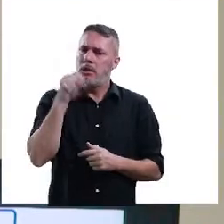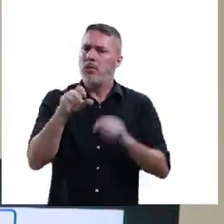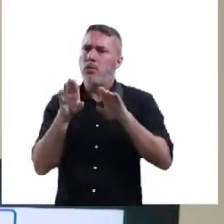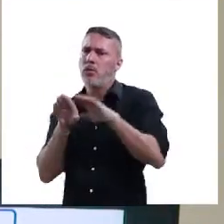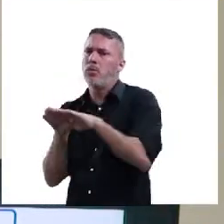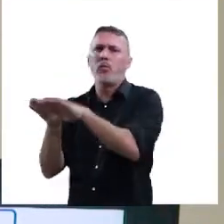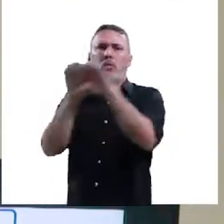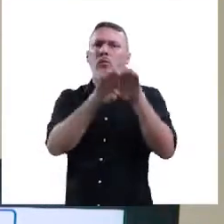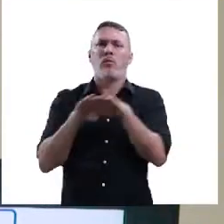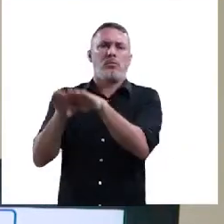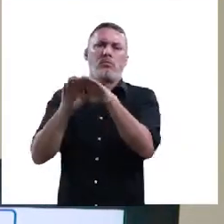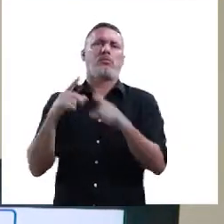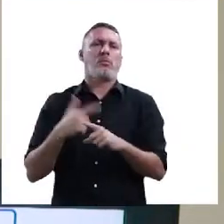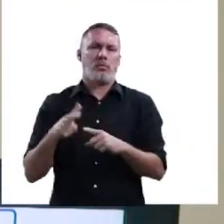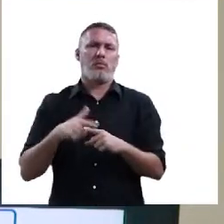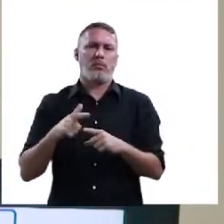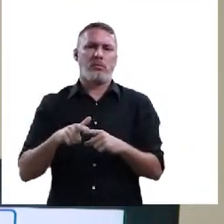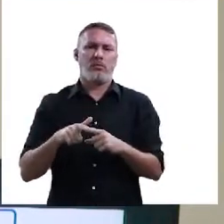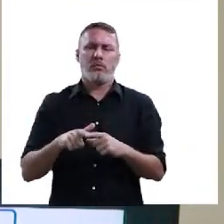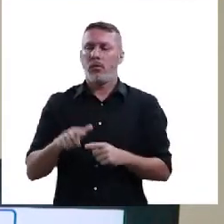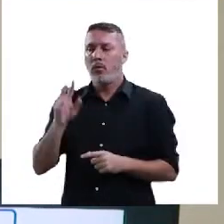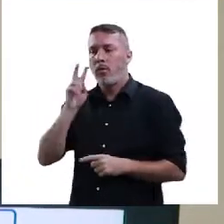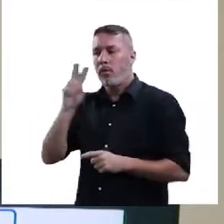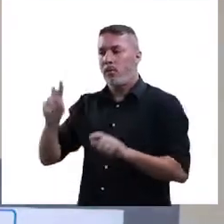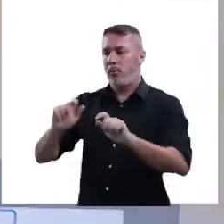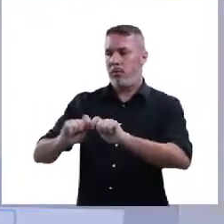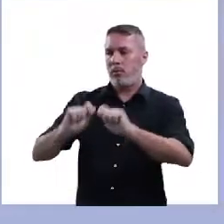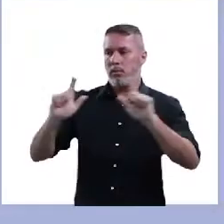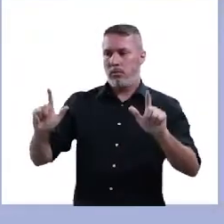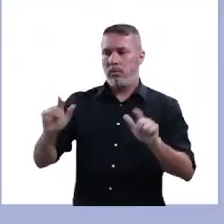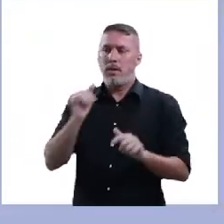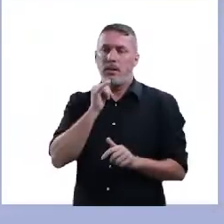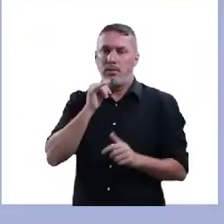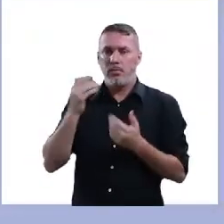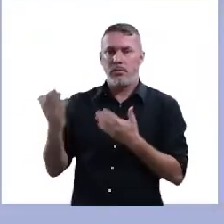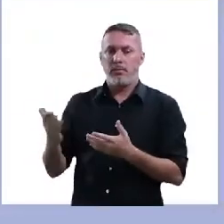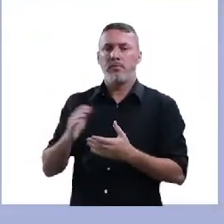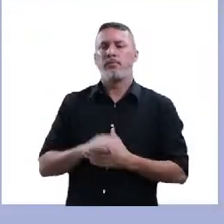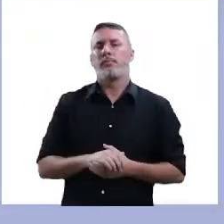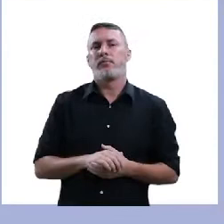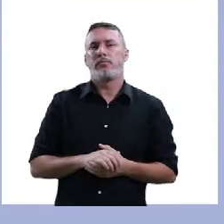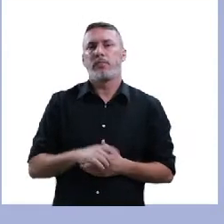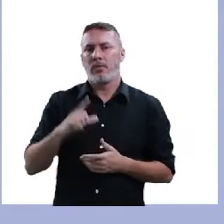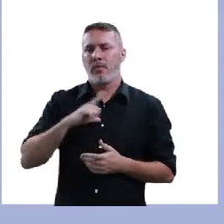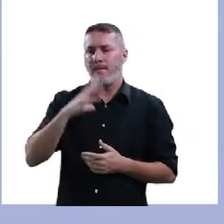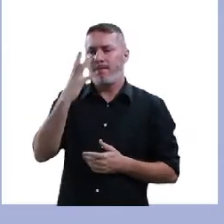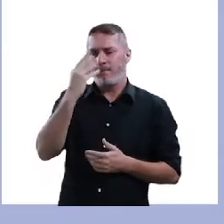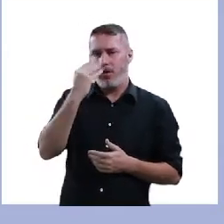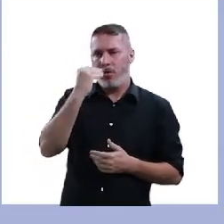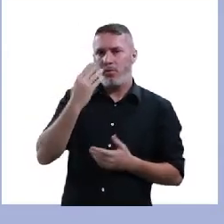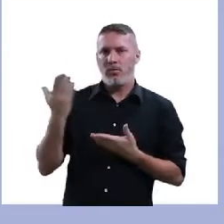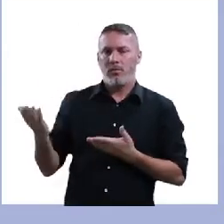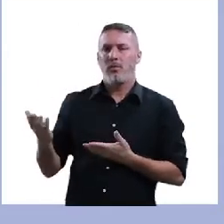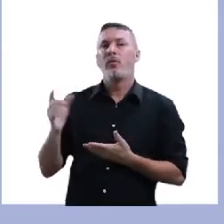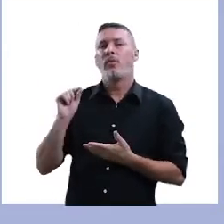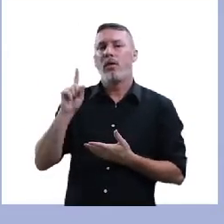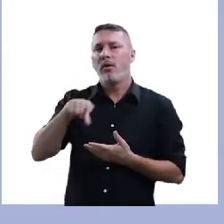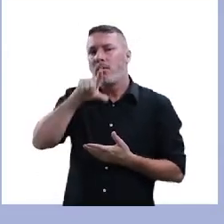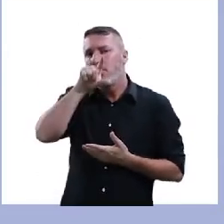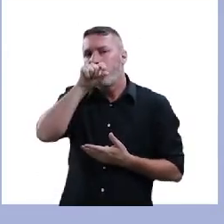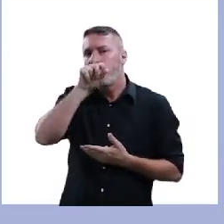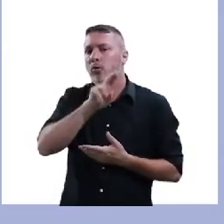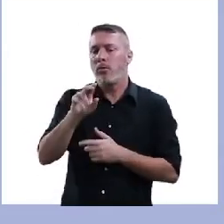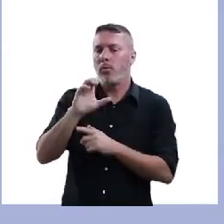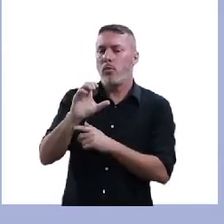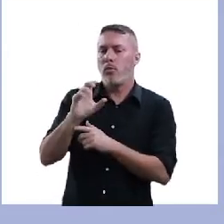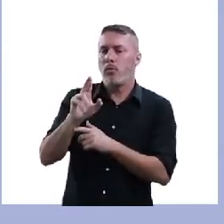e precisa ser tratado com a mesma categoria das armas e drogas. Veja um exemplo desse lucro. Nós temos aqui